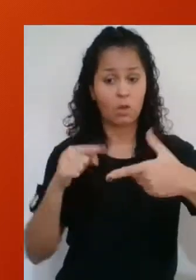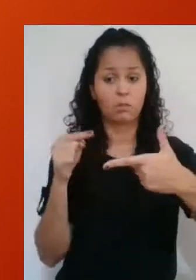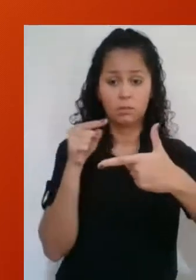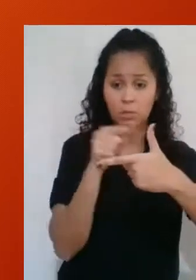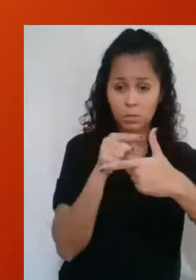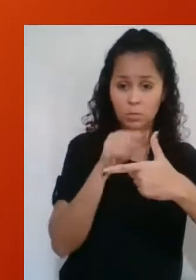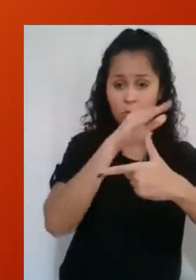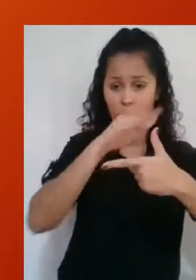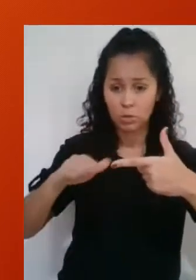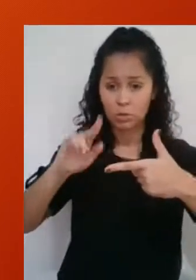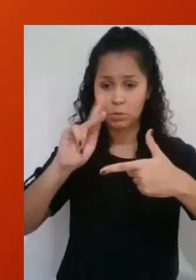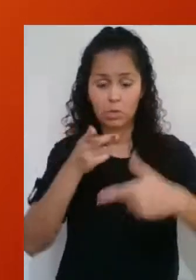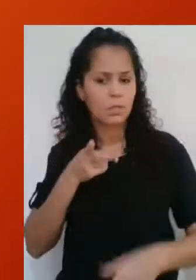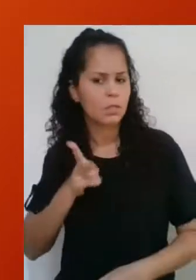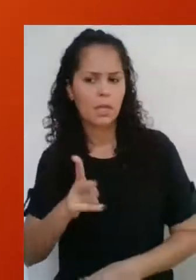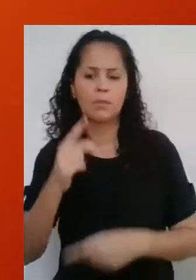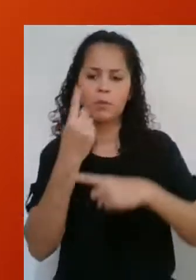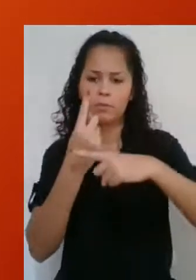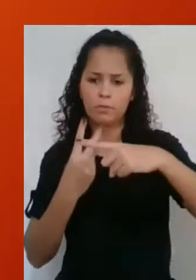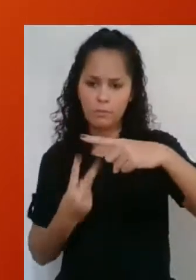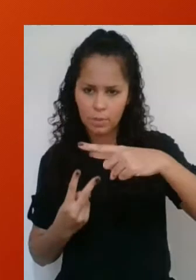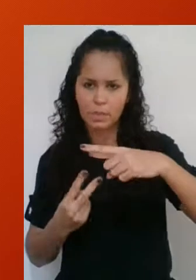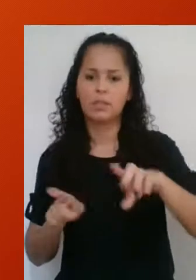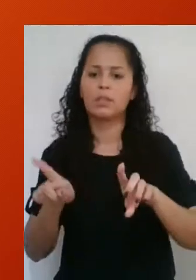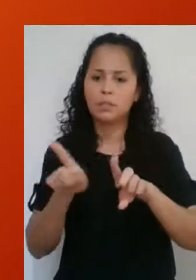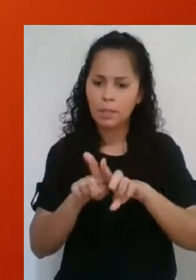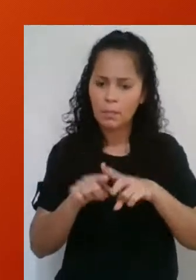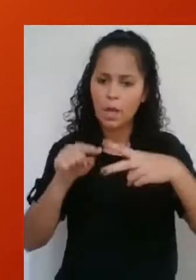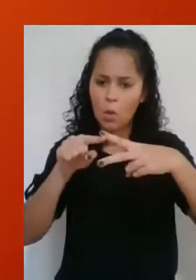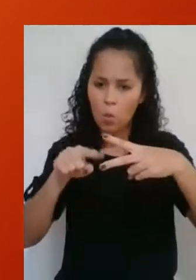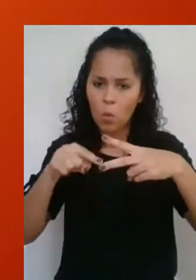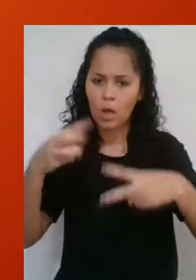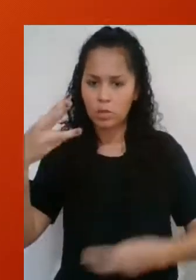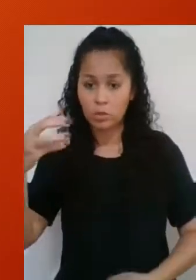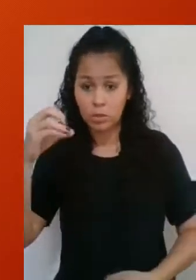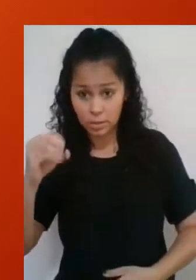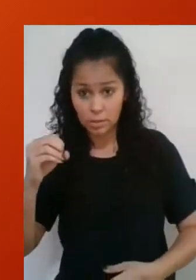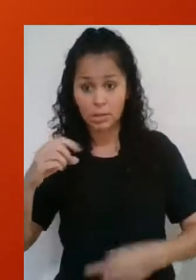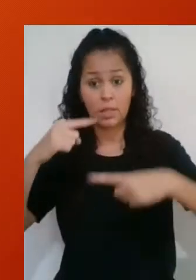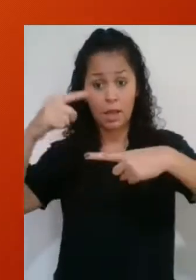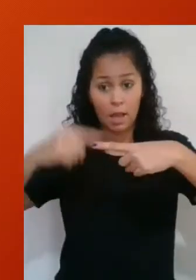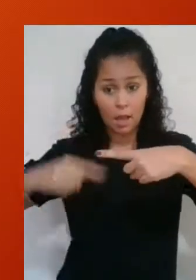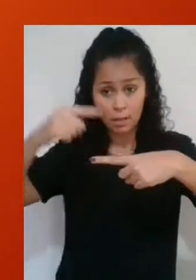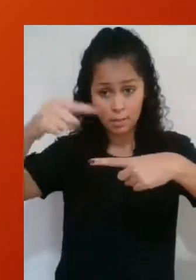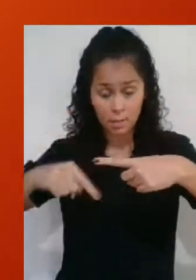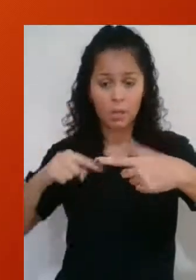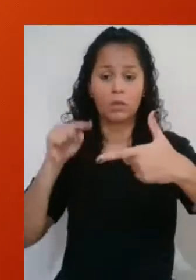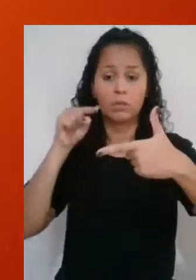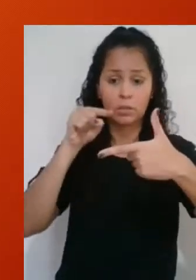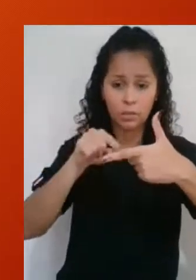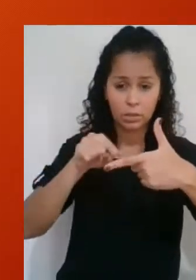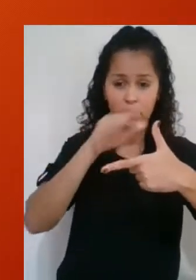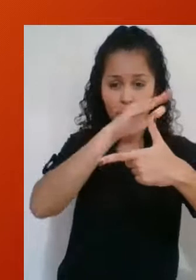e a hipotenusa sempre será igual a meio. Da mesma forma, se o ângulo é de 30 graus, a razão entre o